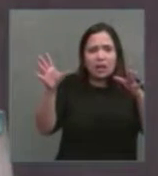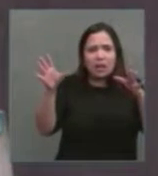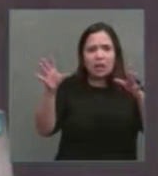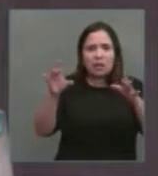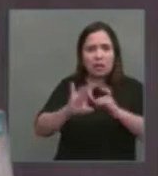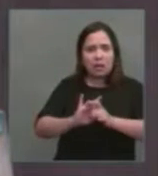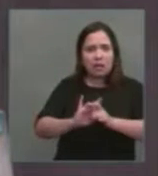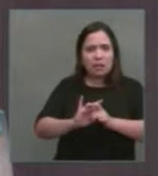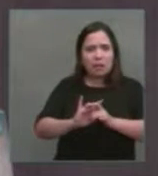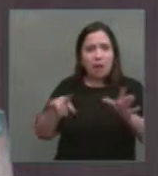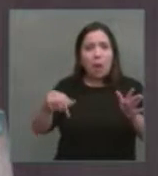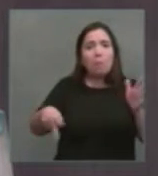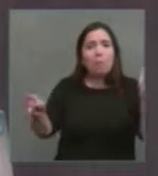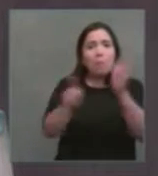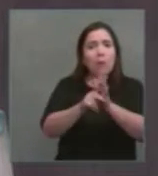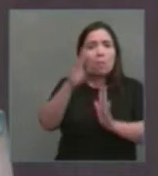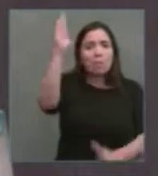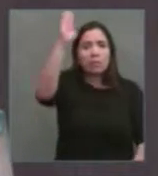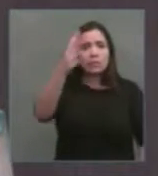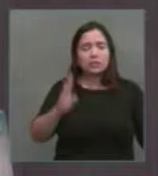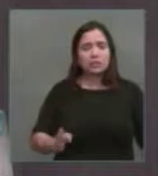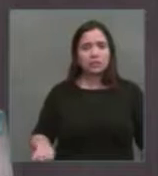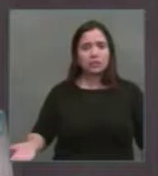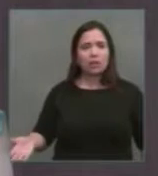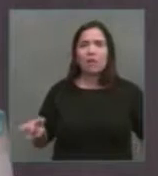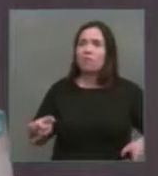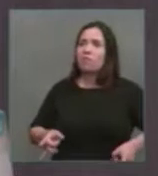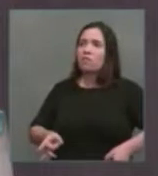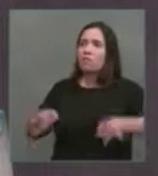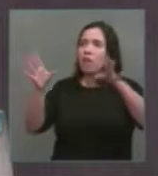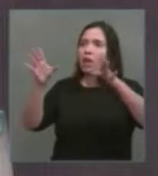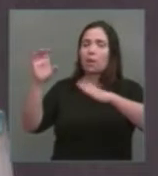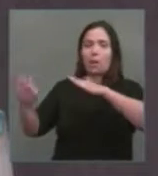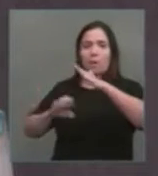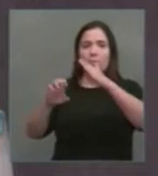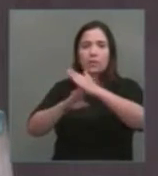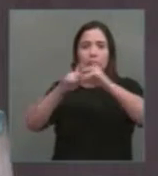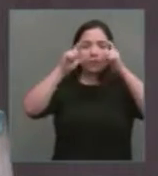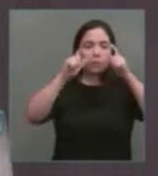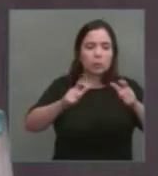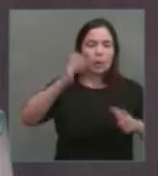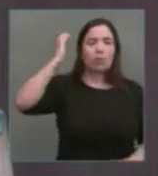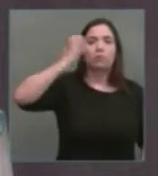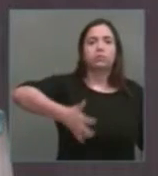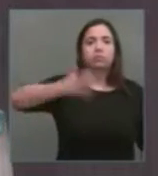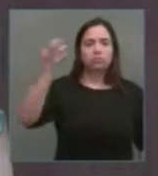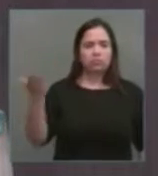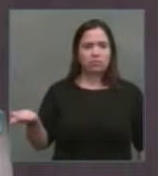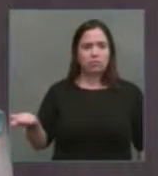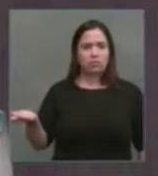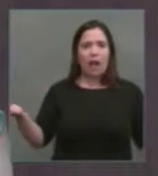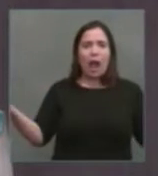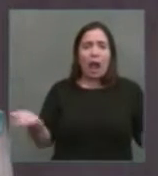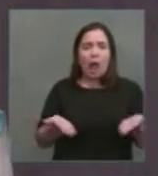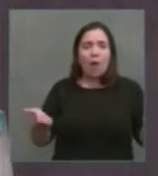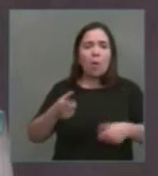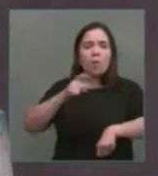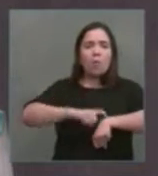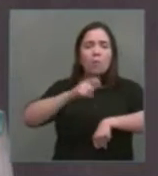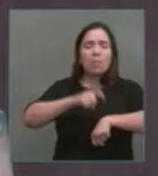povo brasileiro às grandes corporações, num momento, inclusive, de altíssima